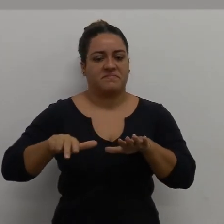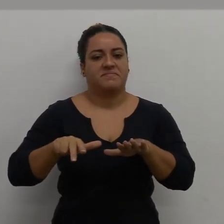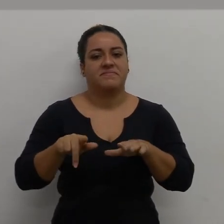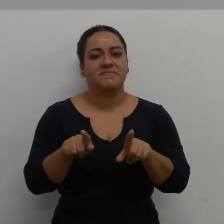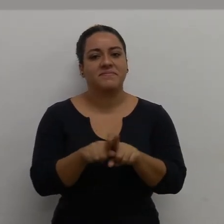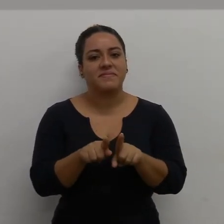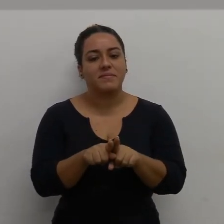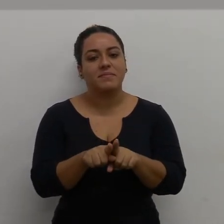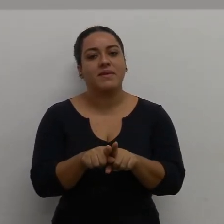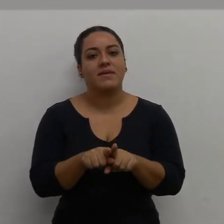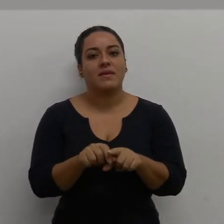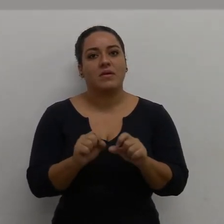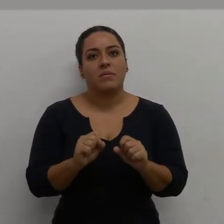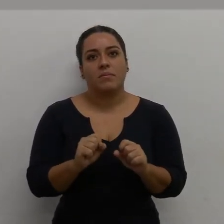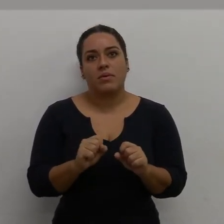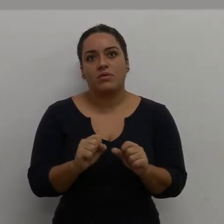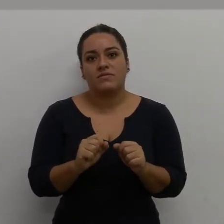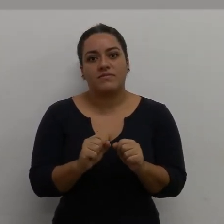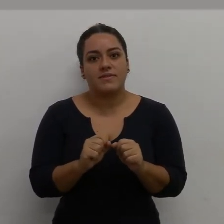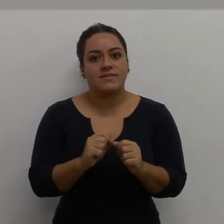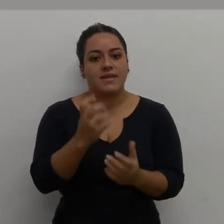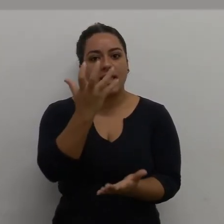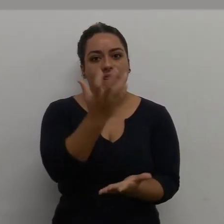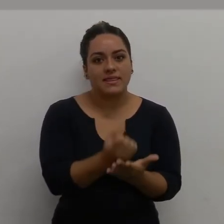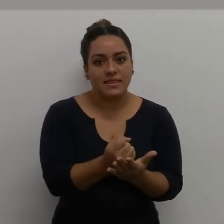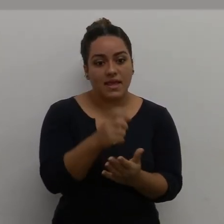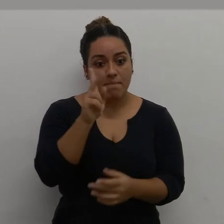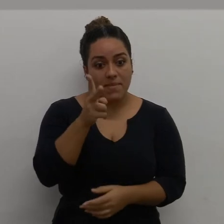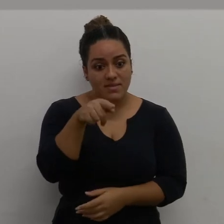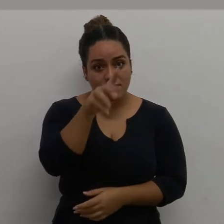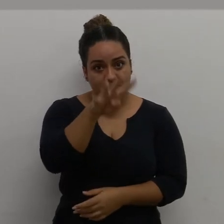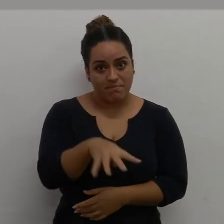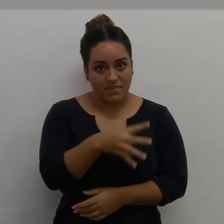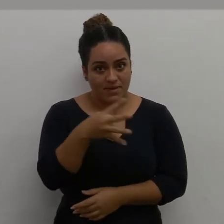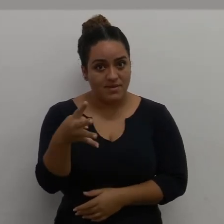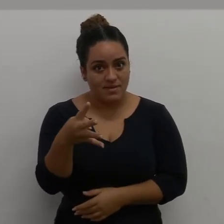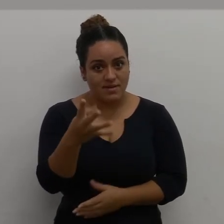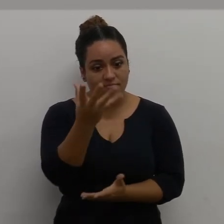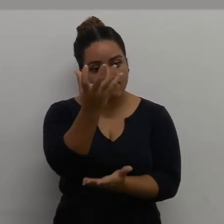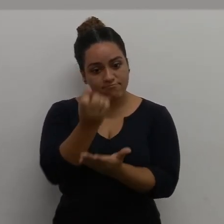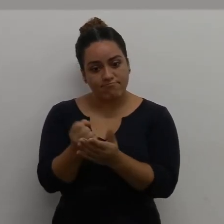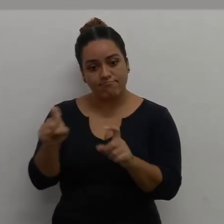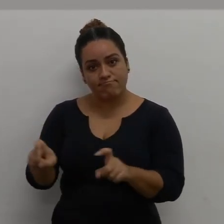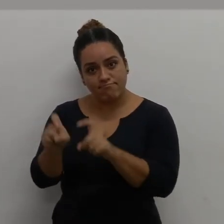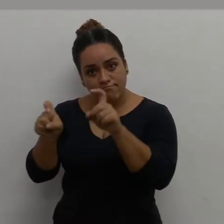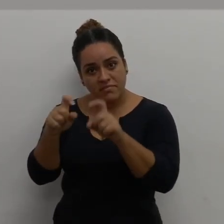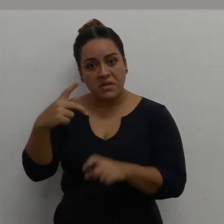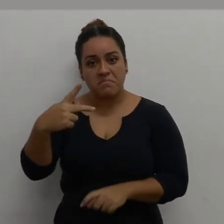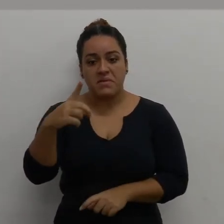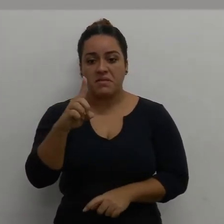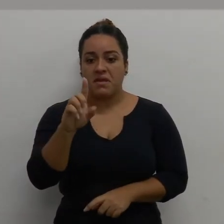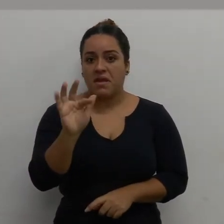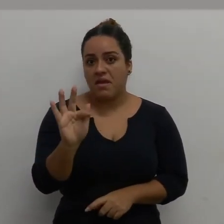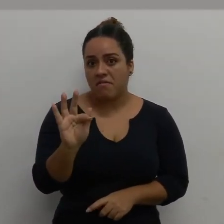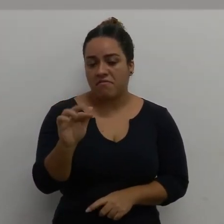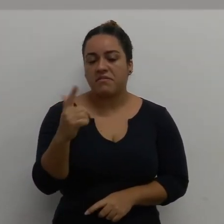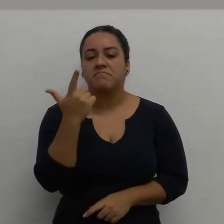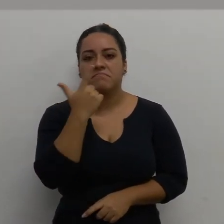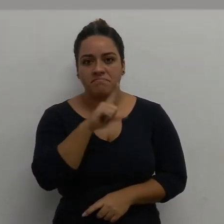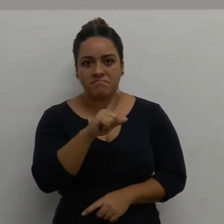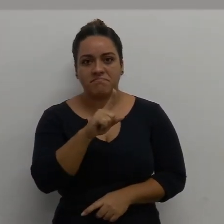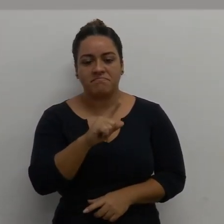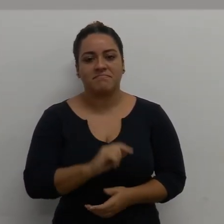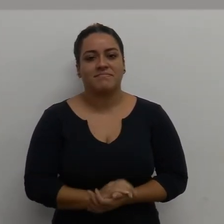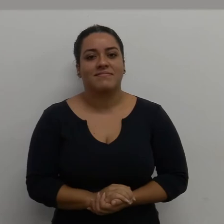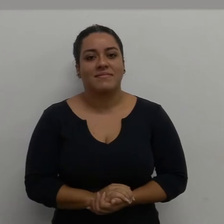posso também fazer download dessa planilha, até mesmo em PDF. Ok?